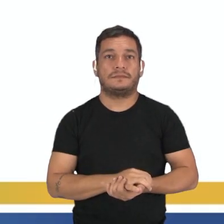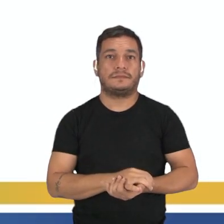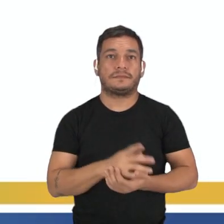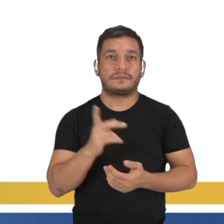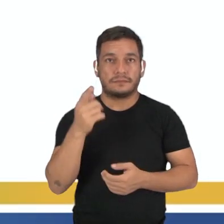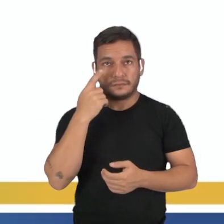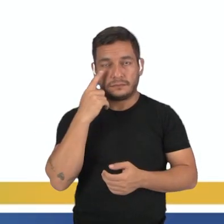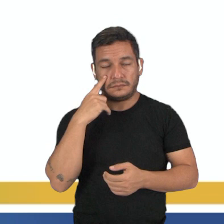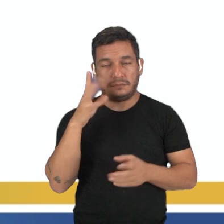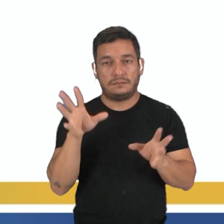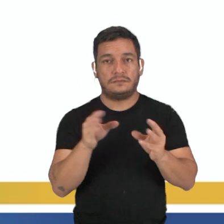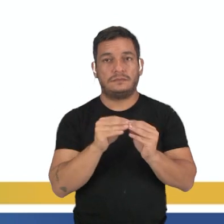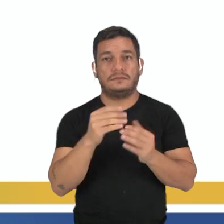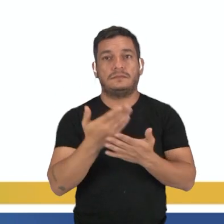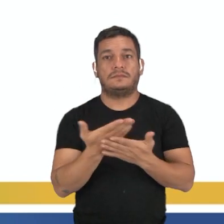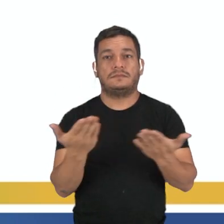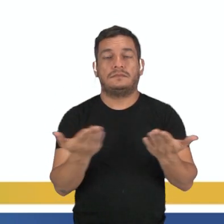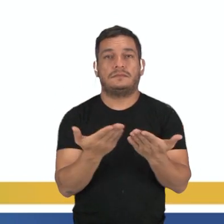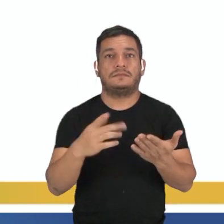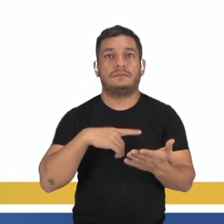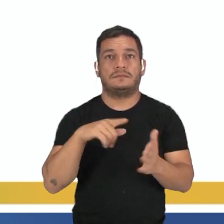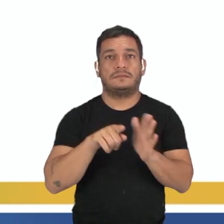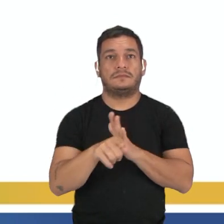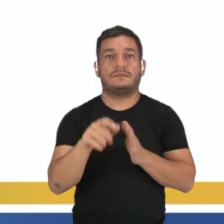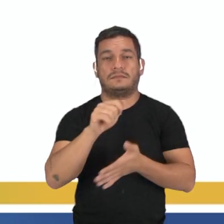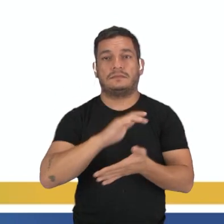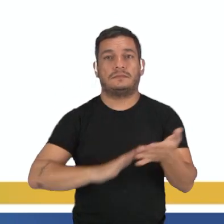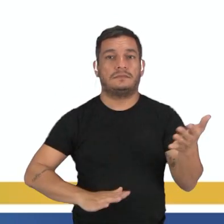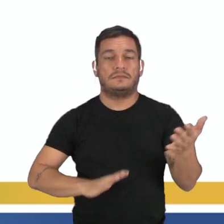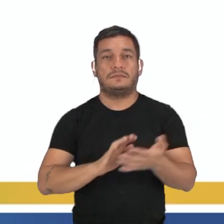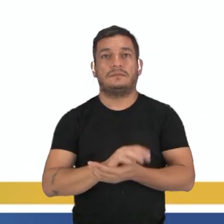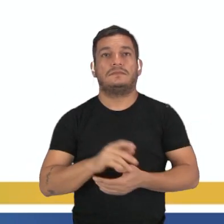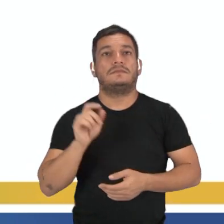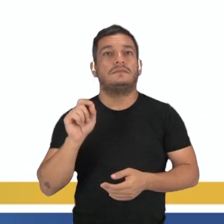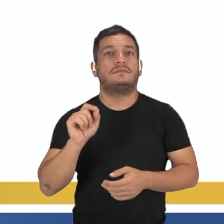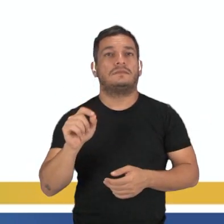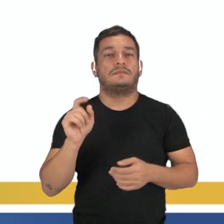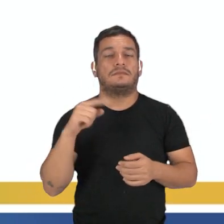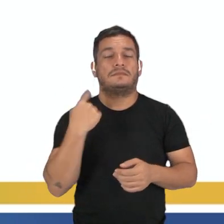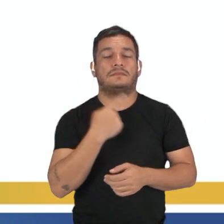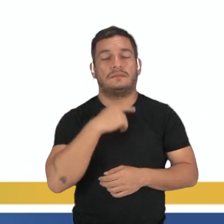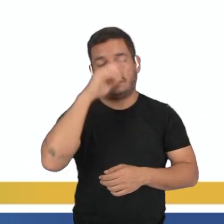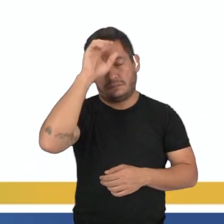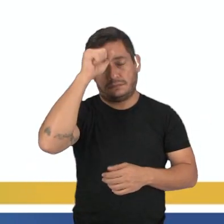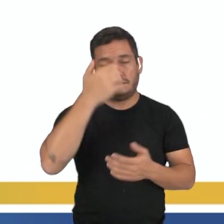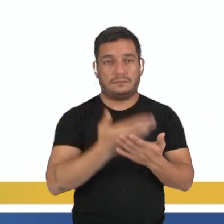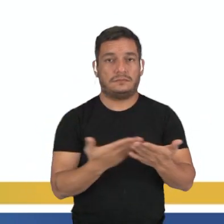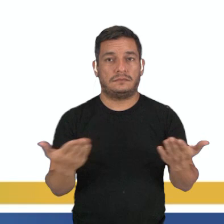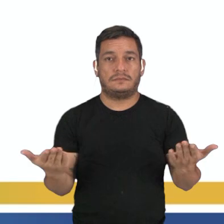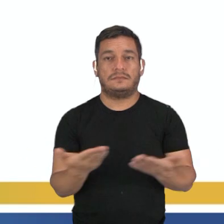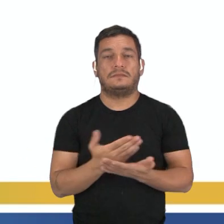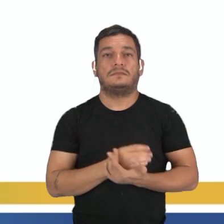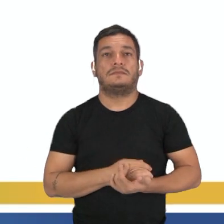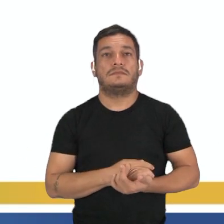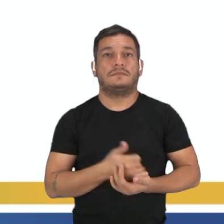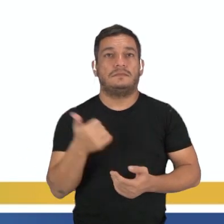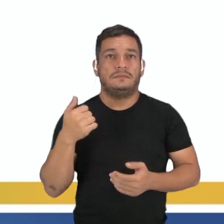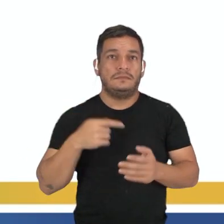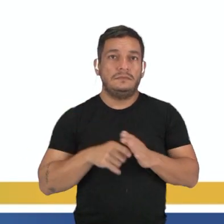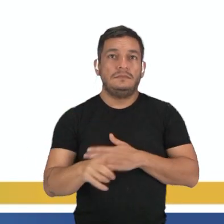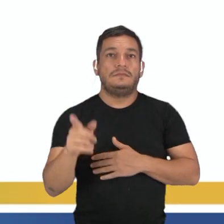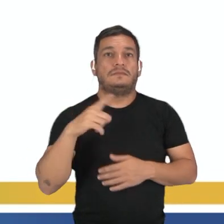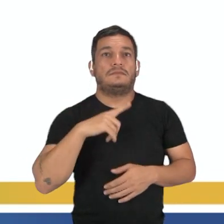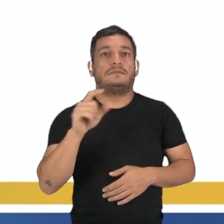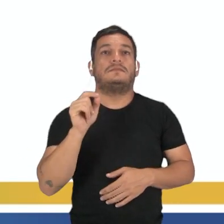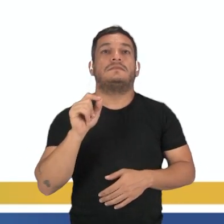pra sintetizar a nossa aula de hoje, nós temos as nossas questões do exercitano. O que que, afinal, a gente aprendeu na aula de hoje? Na primeira questão, a